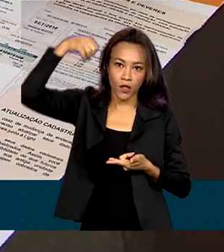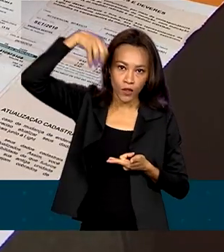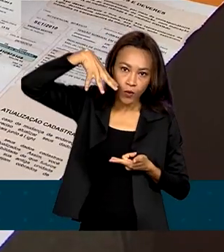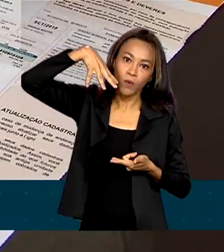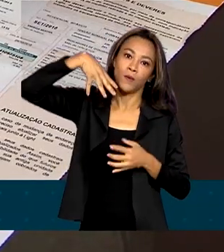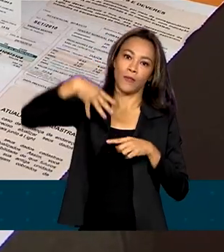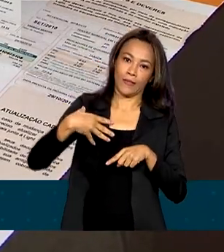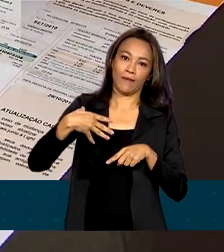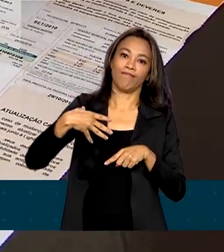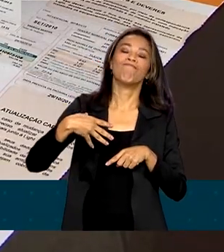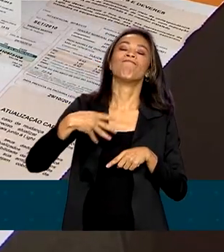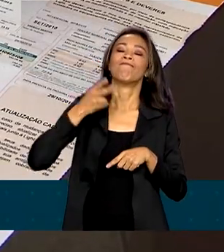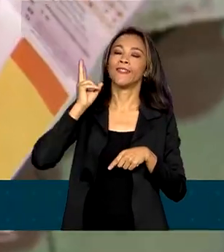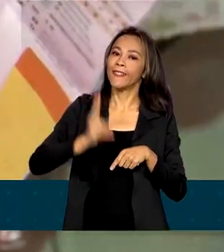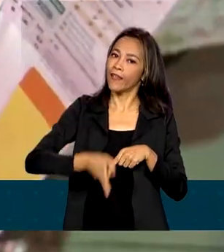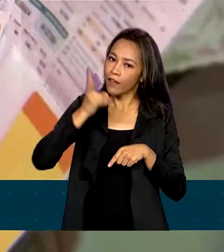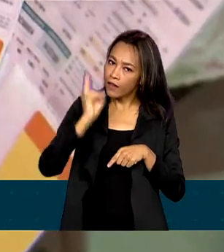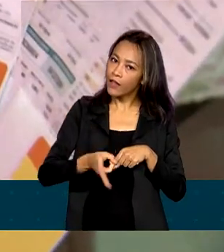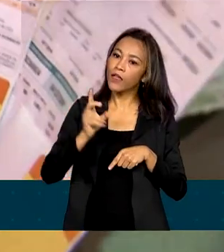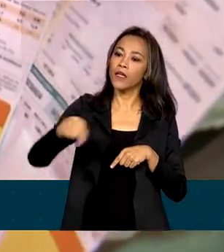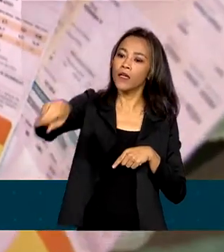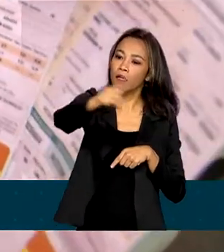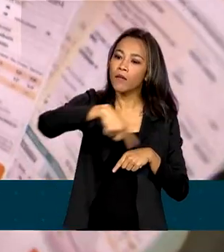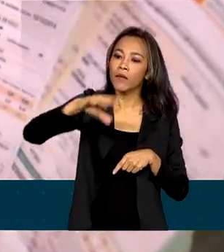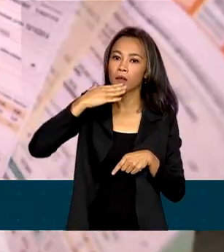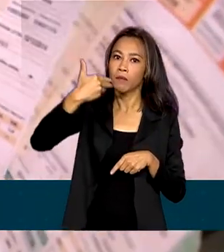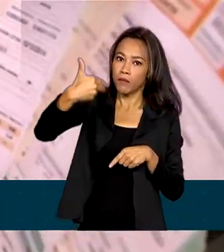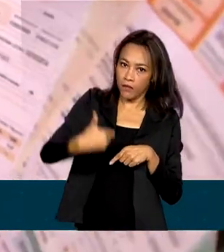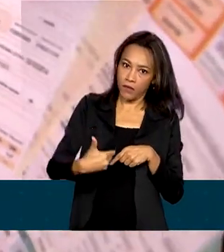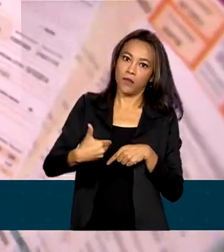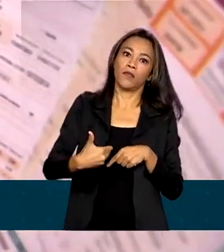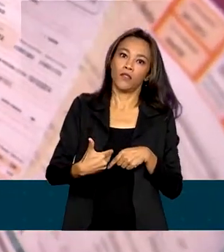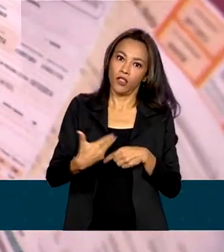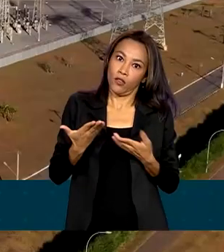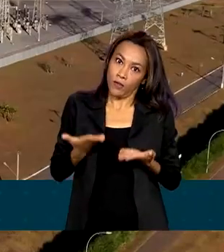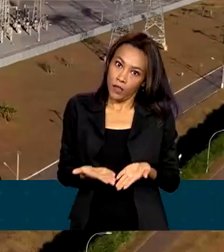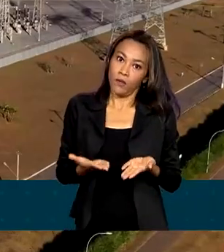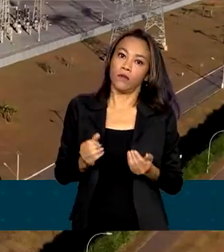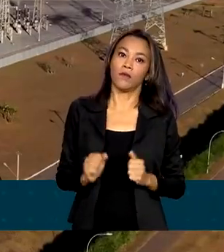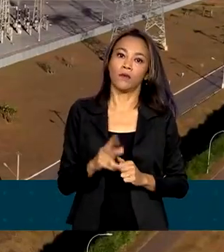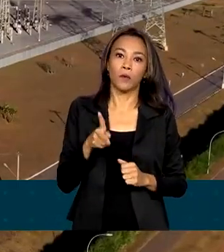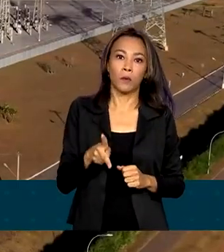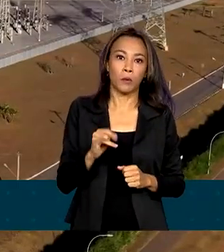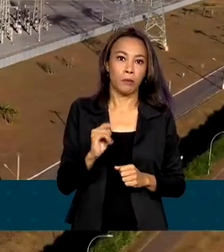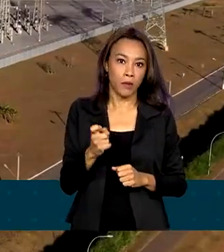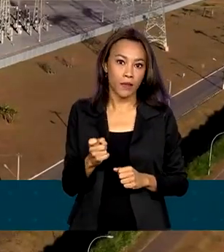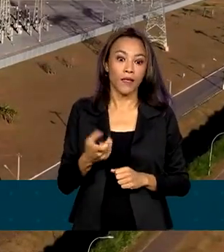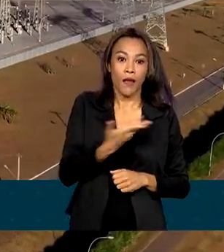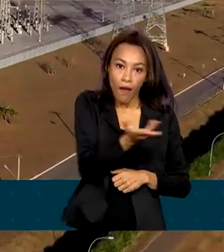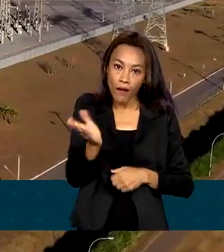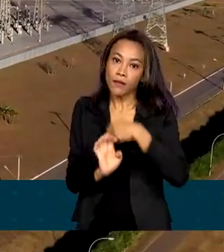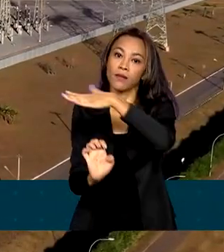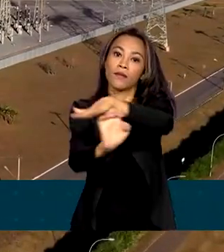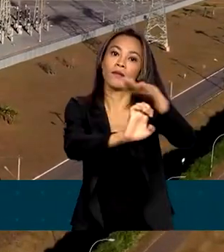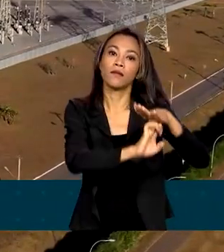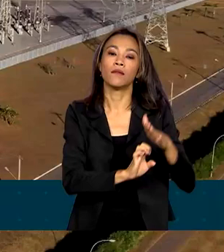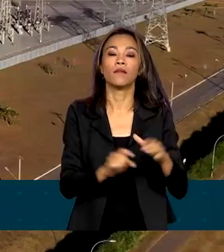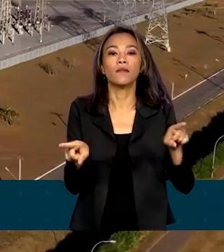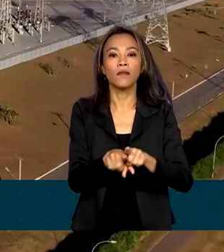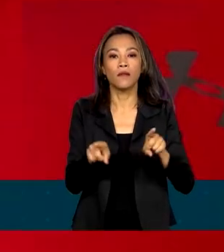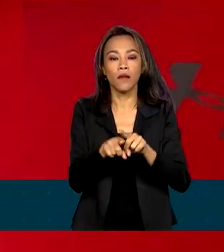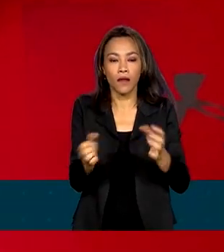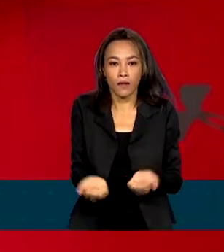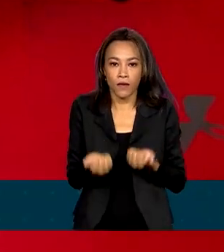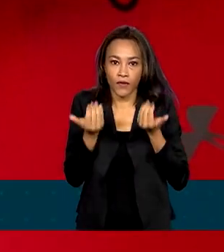elétrica, sempre que os consumidores solicitarem essa opção. As empresas também podem oferecer a